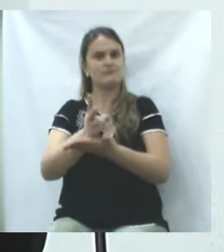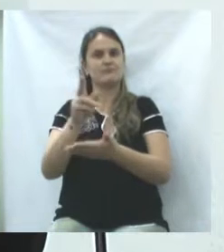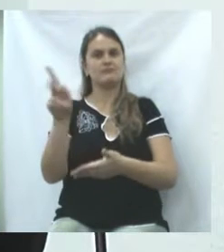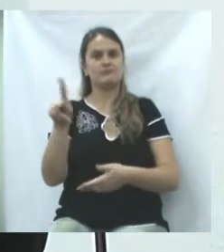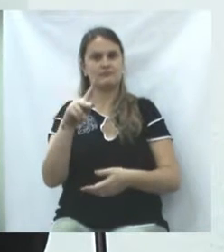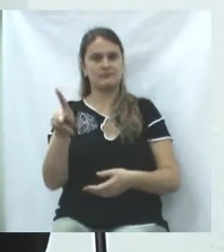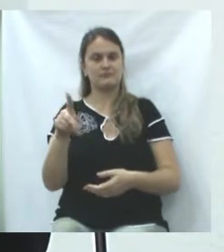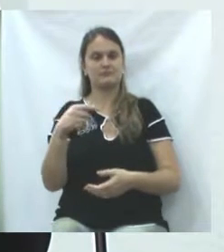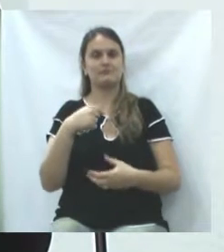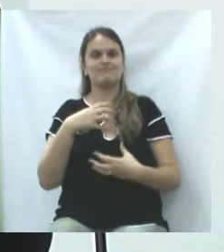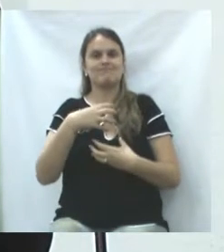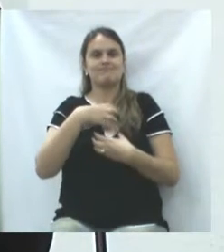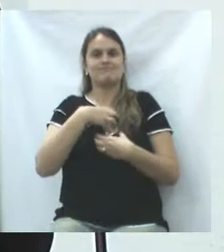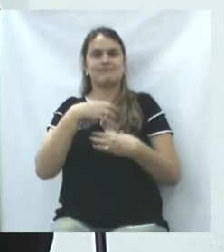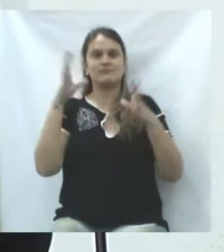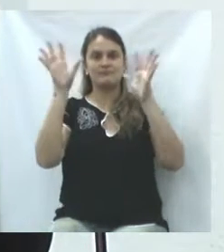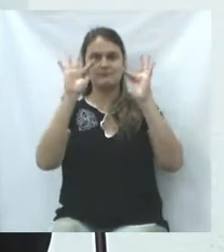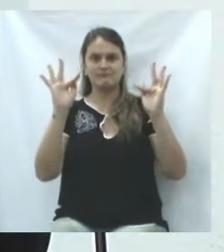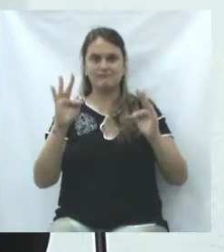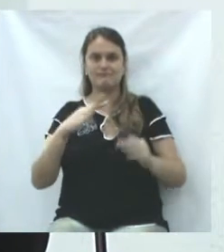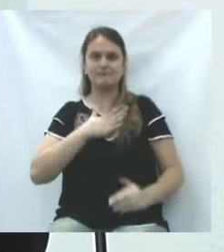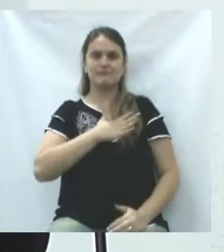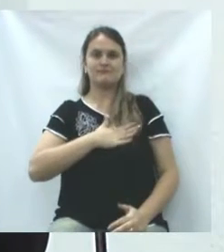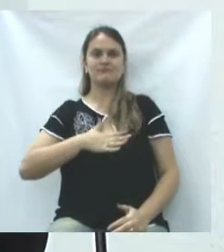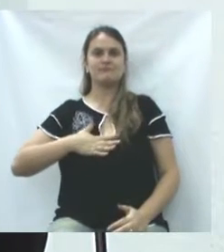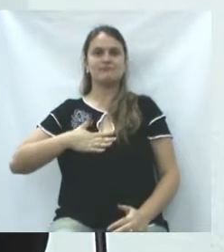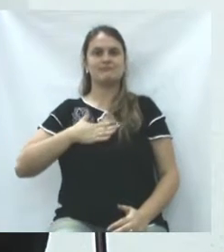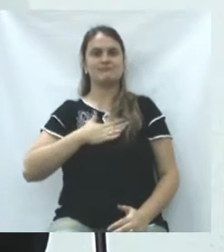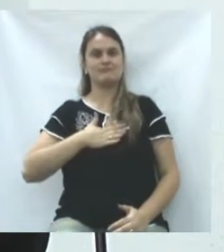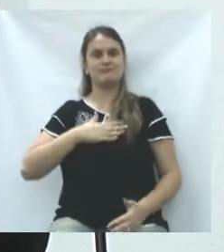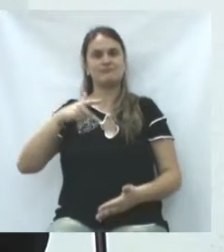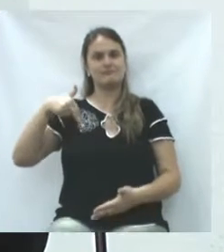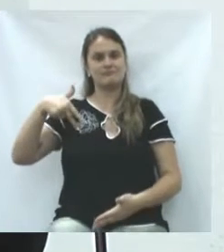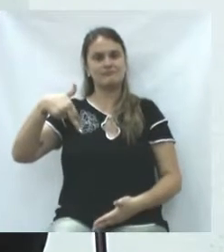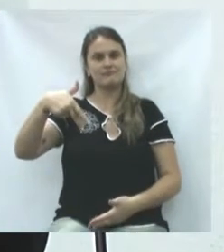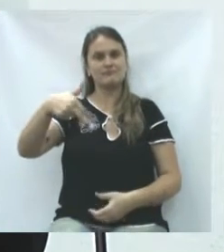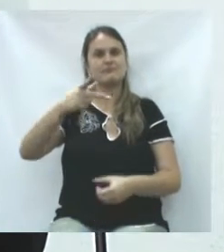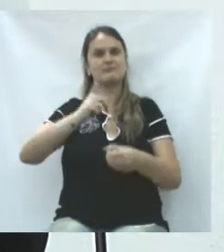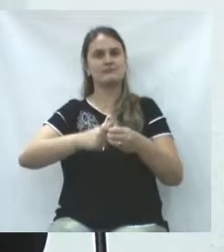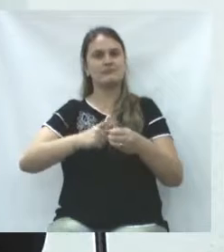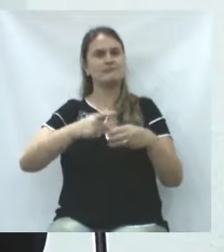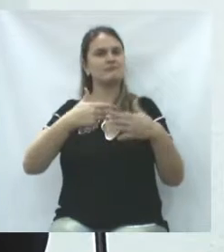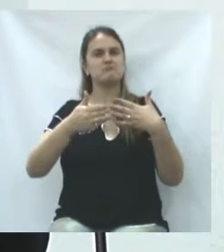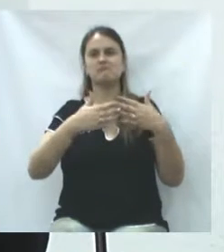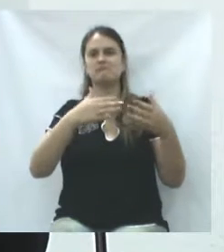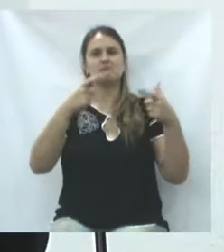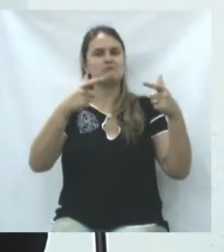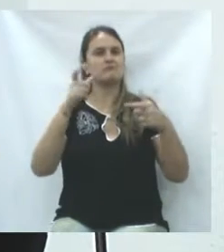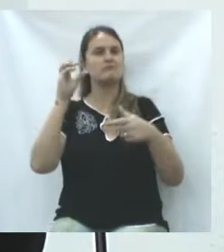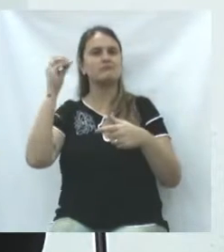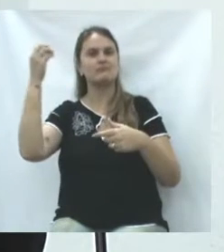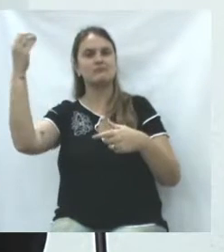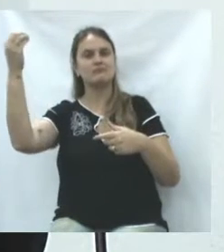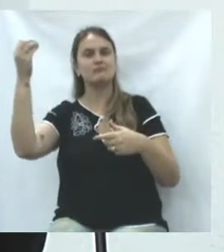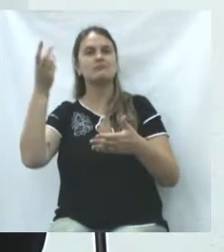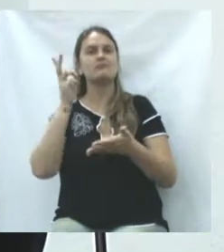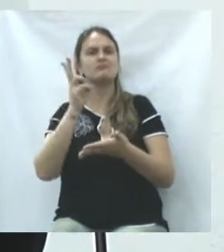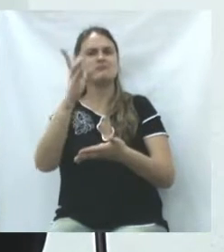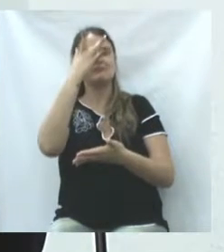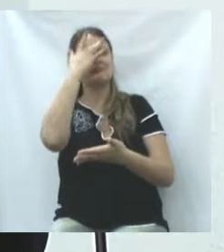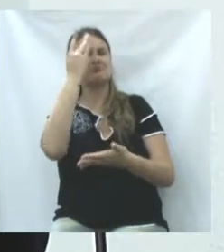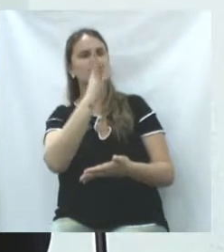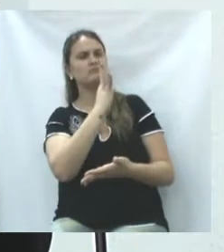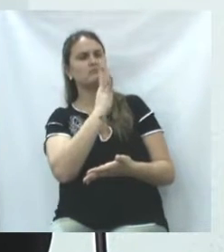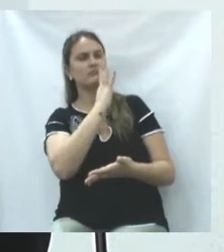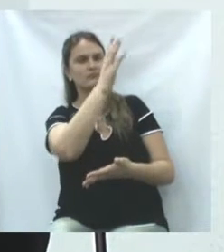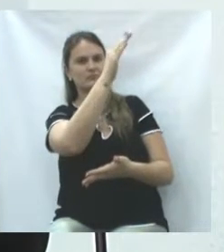serei eternamente. e me sinto tão feliz, tão grato ao andar pela cidade ou aonde se viaja ou se está, ser